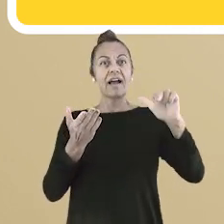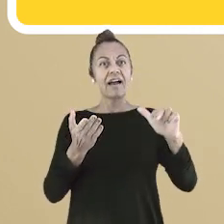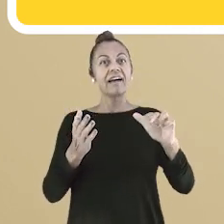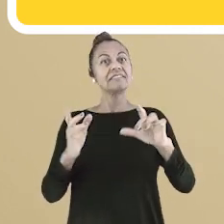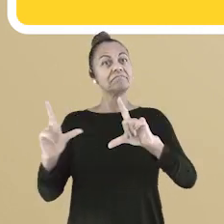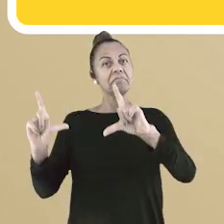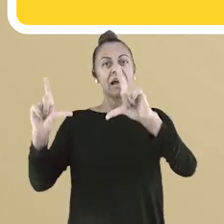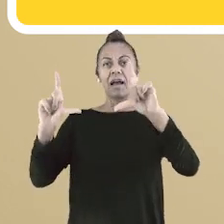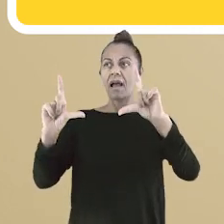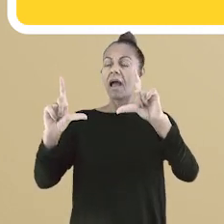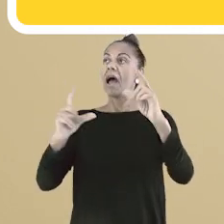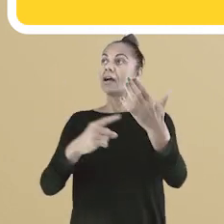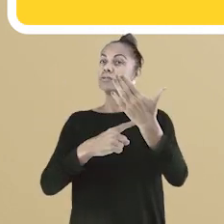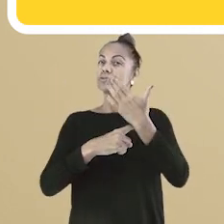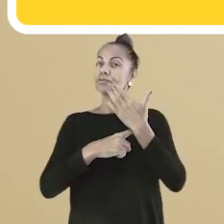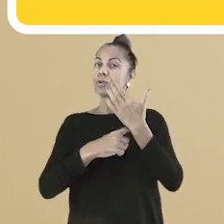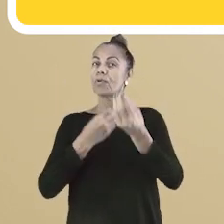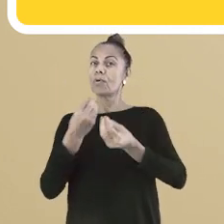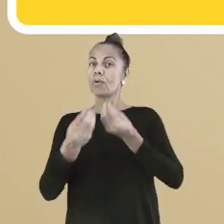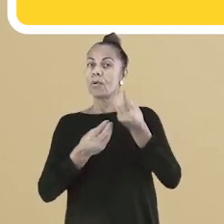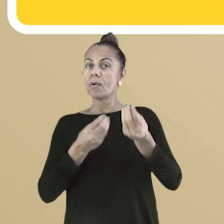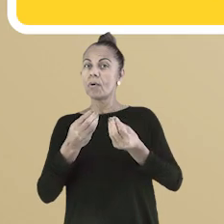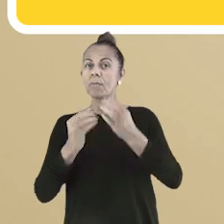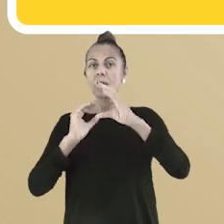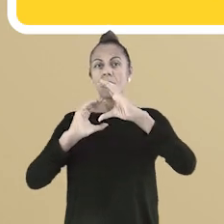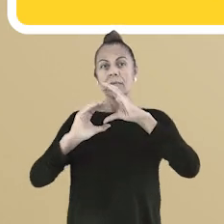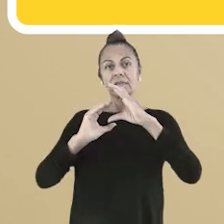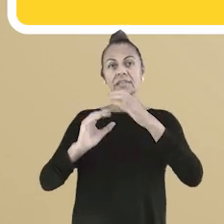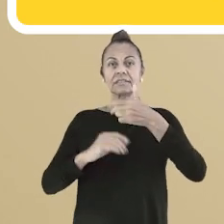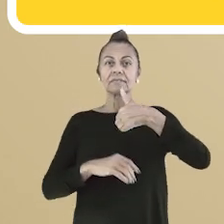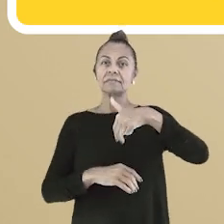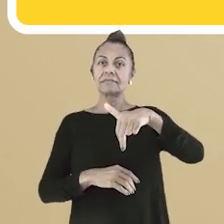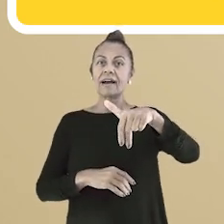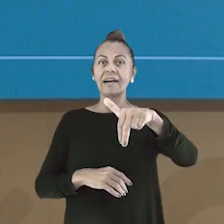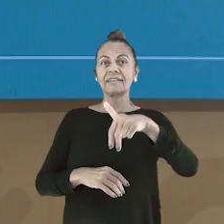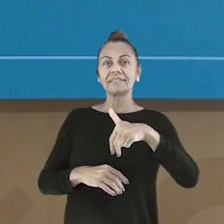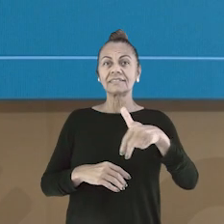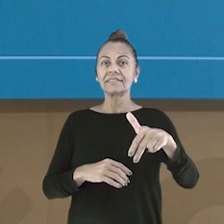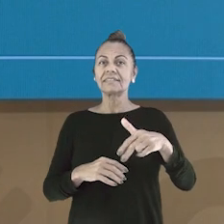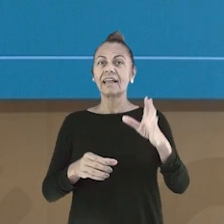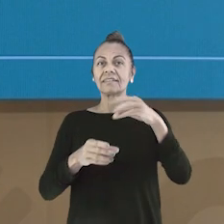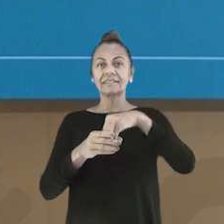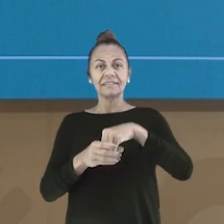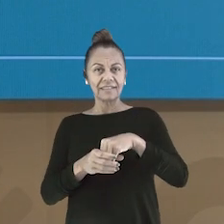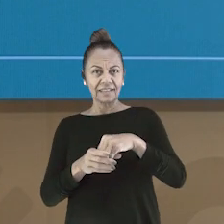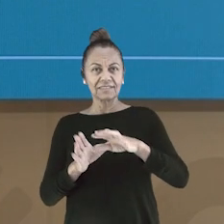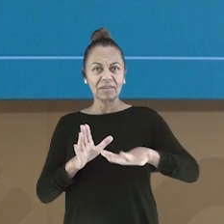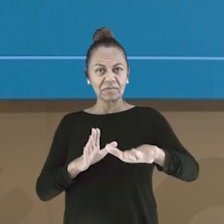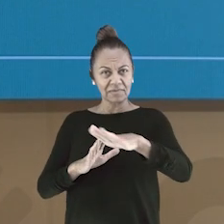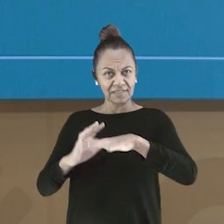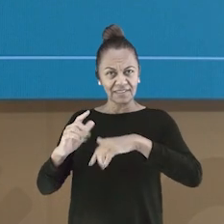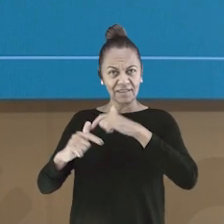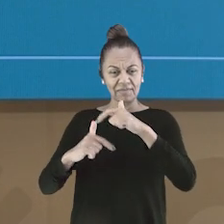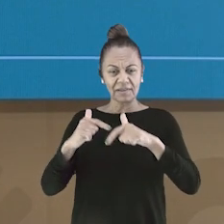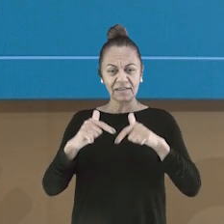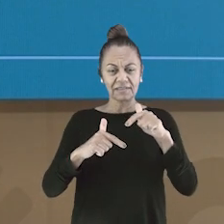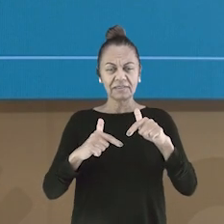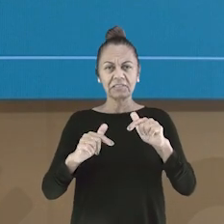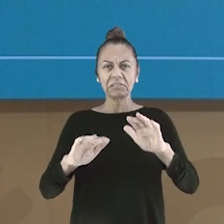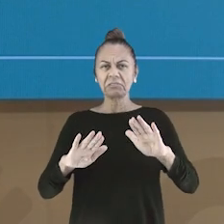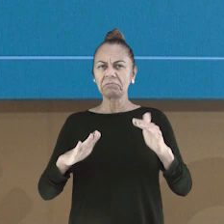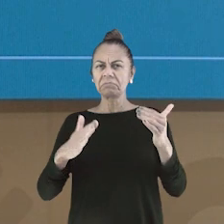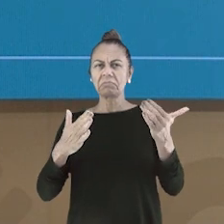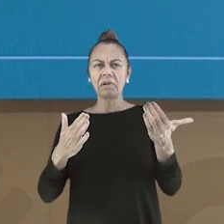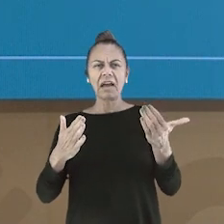de placas. Elas nos ajudam em como lidar nesses ambientes. As placas de sinalizações no trabalho têm uma